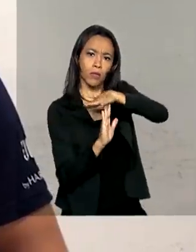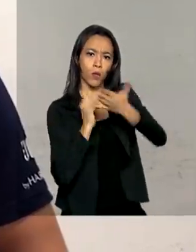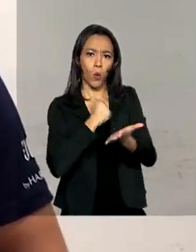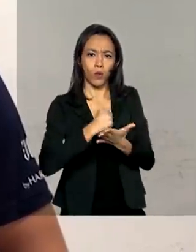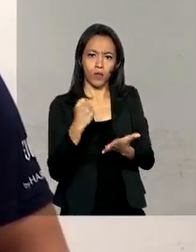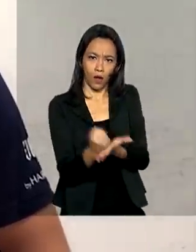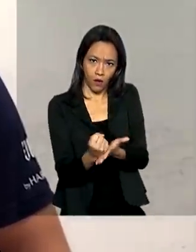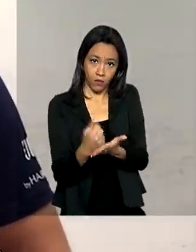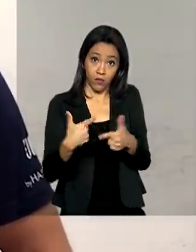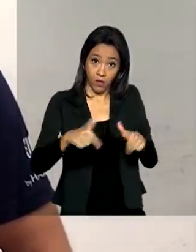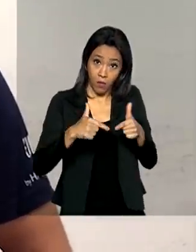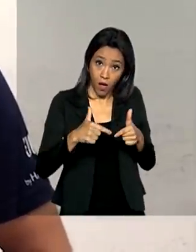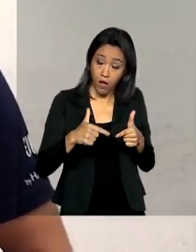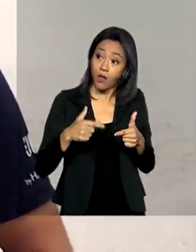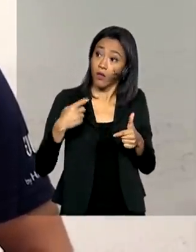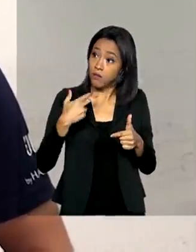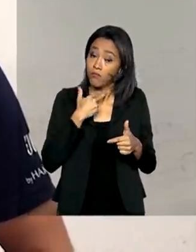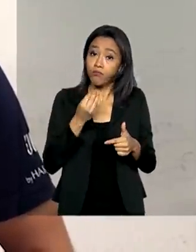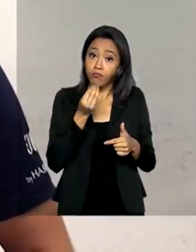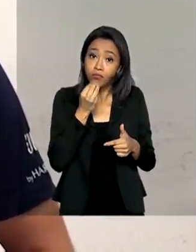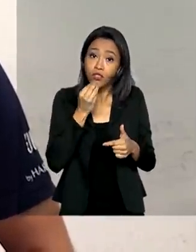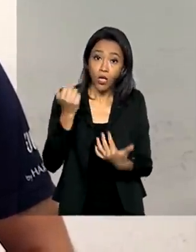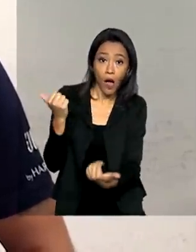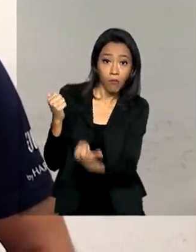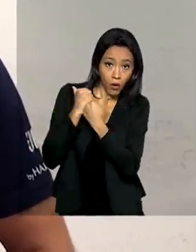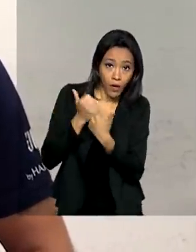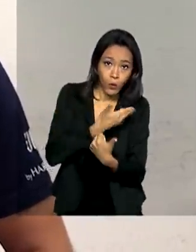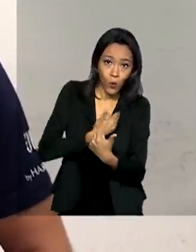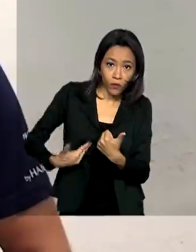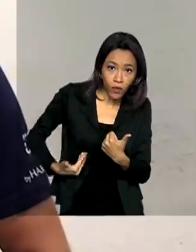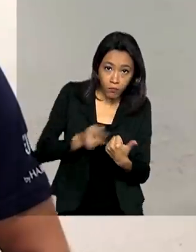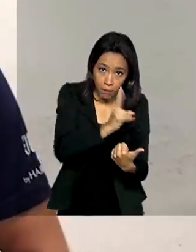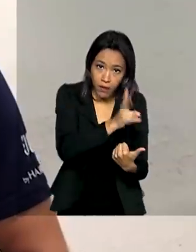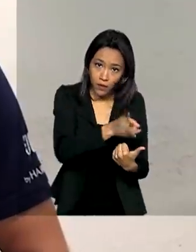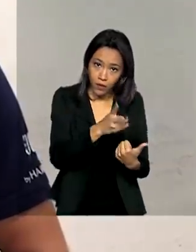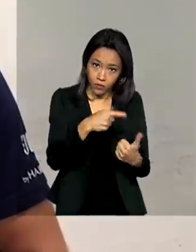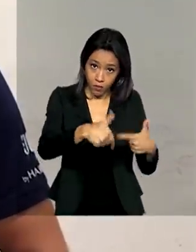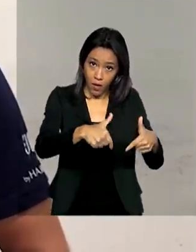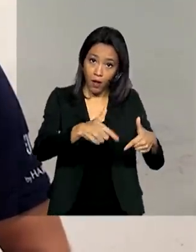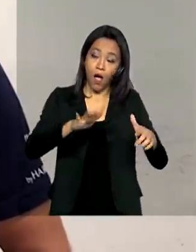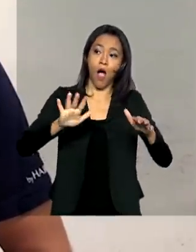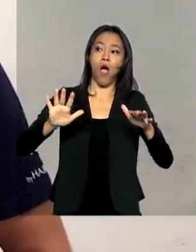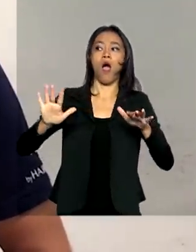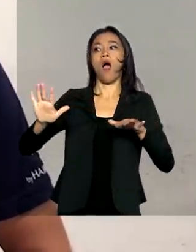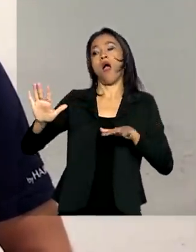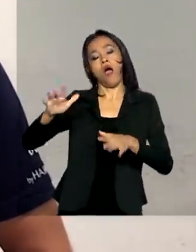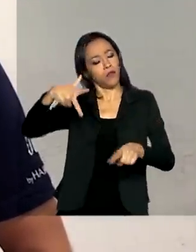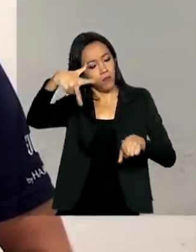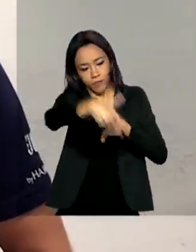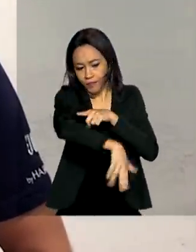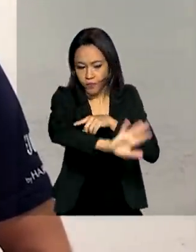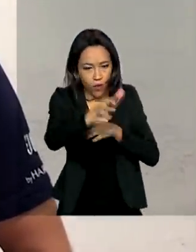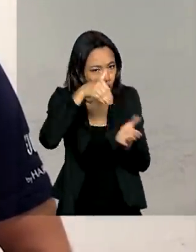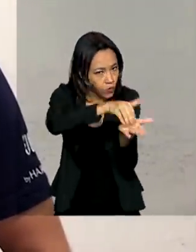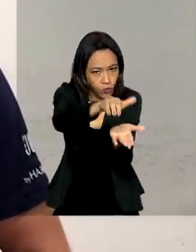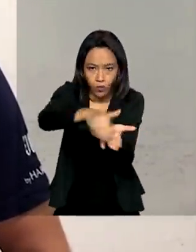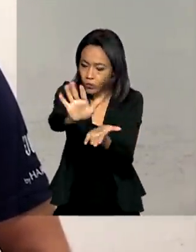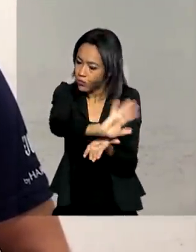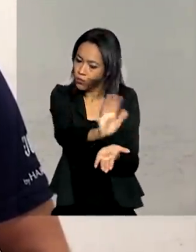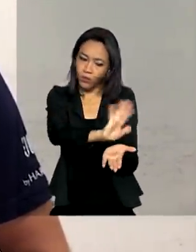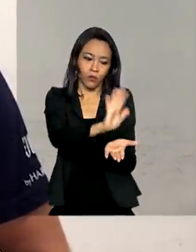poderia contar com o auxílio do governo para manter os postos, a gente cortou todas as demissões que estavam